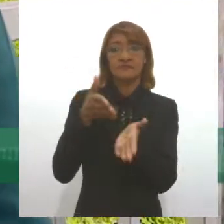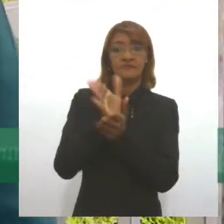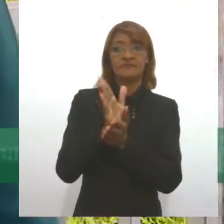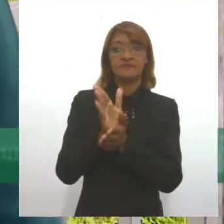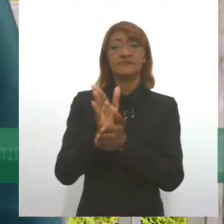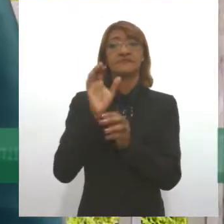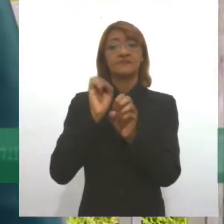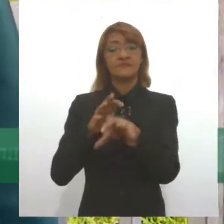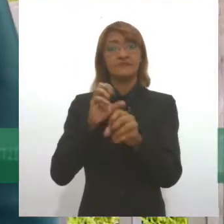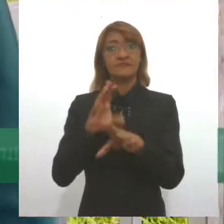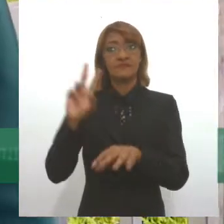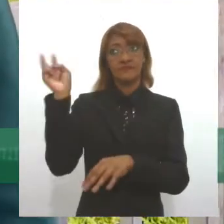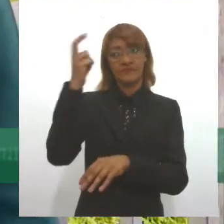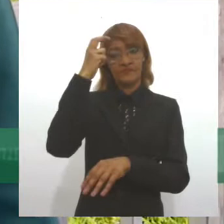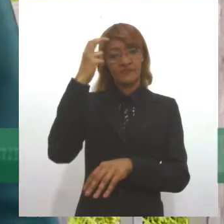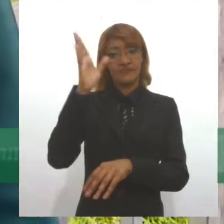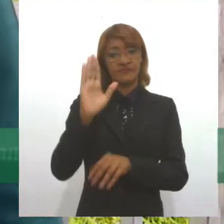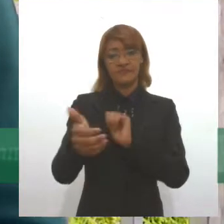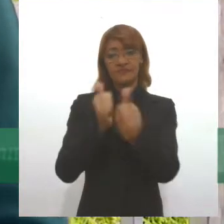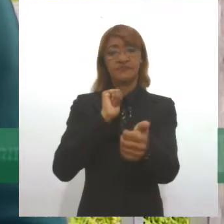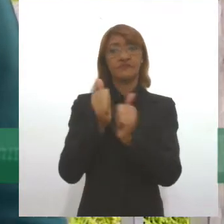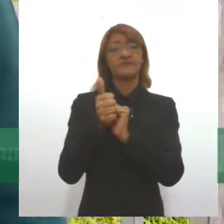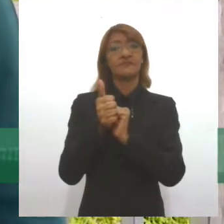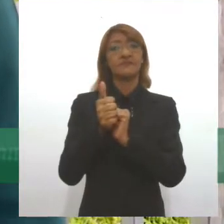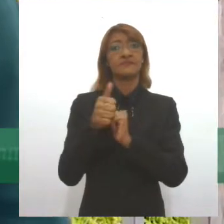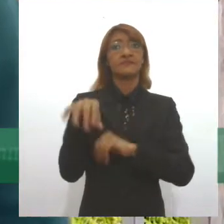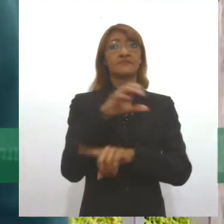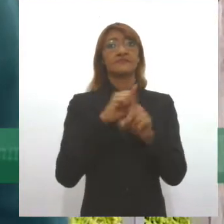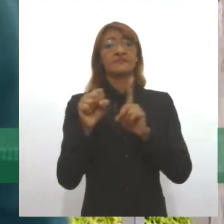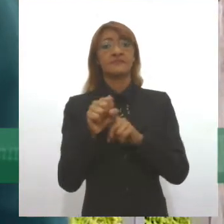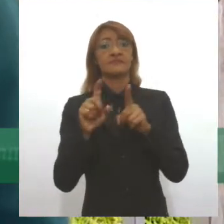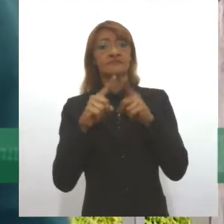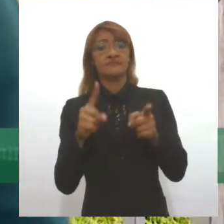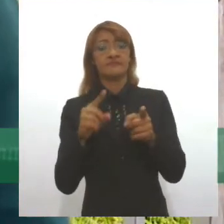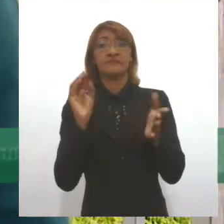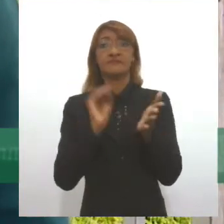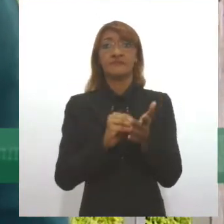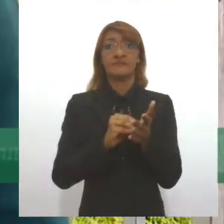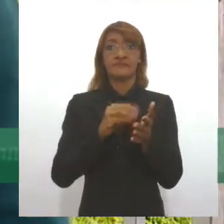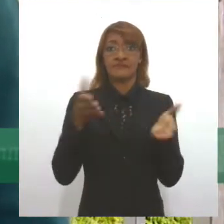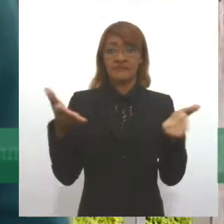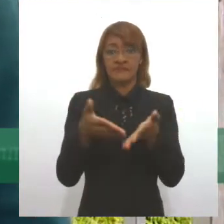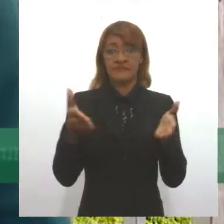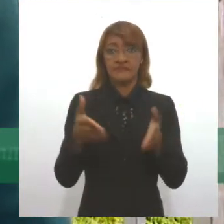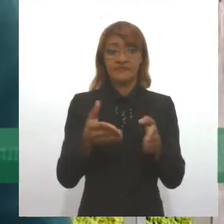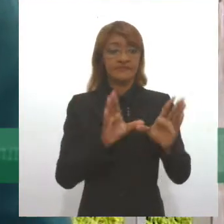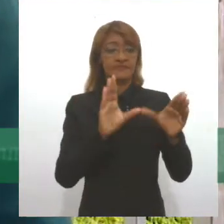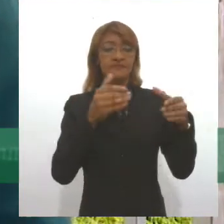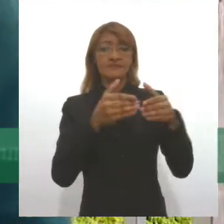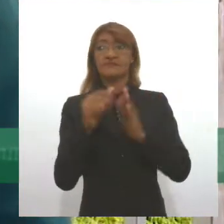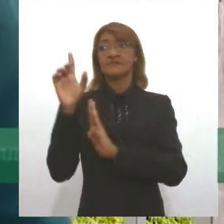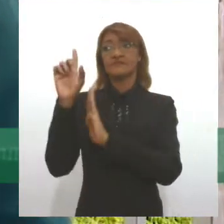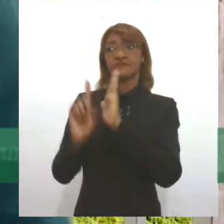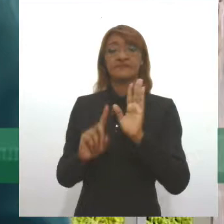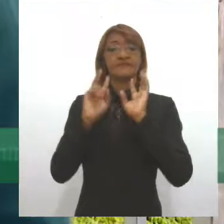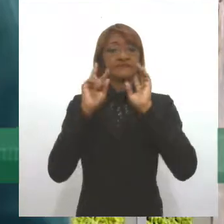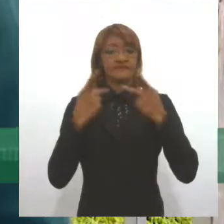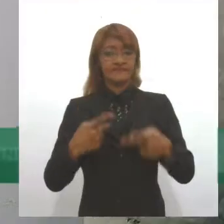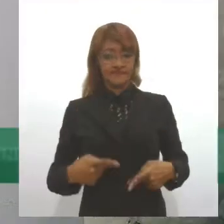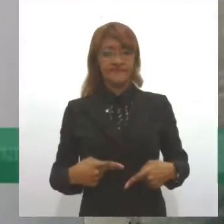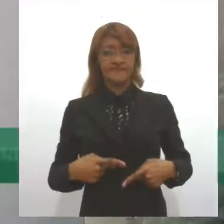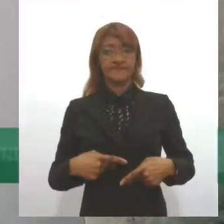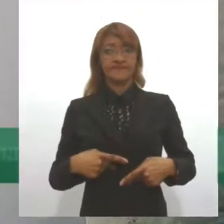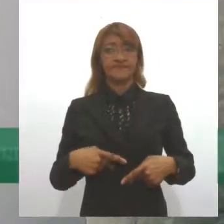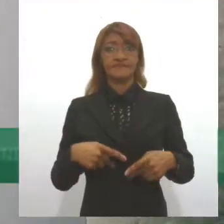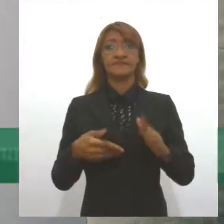Cultura, Esporte e Assuntos Sociais. Falta apenas ser aprovado agora pela Comissão de Direitos Humanos do Senado.